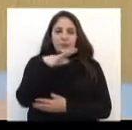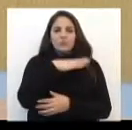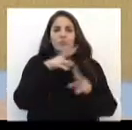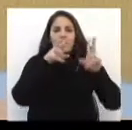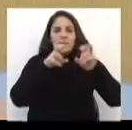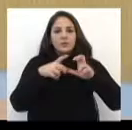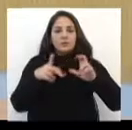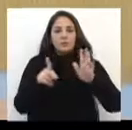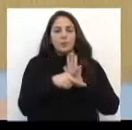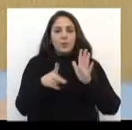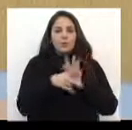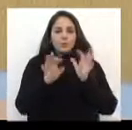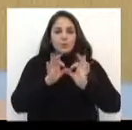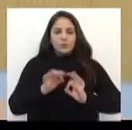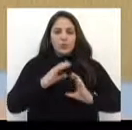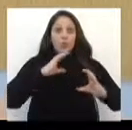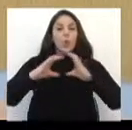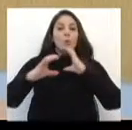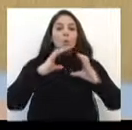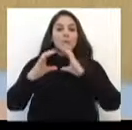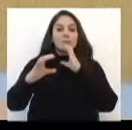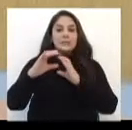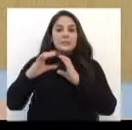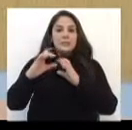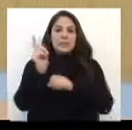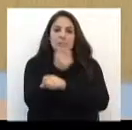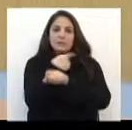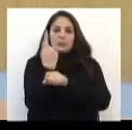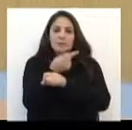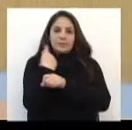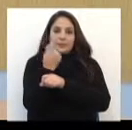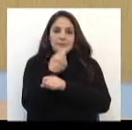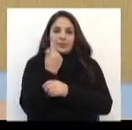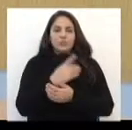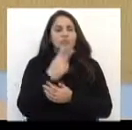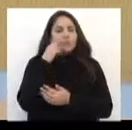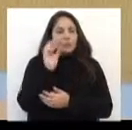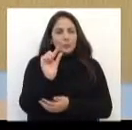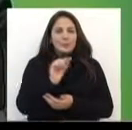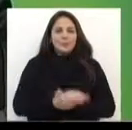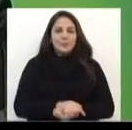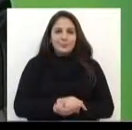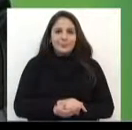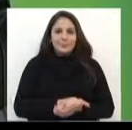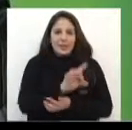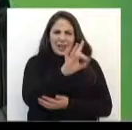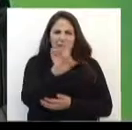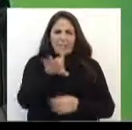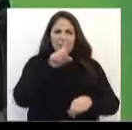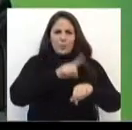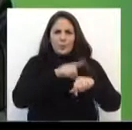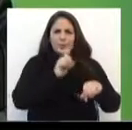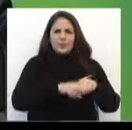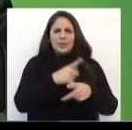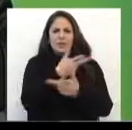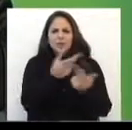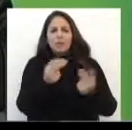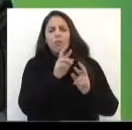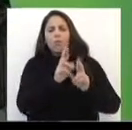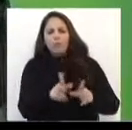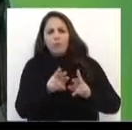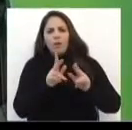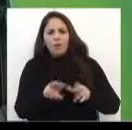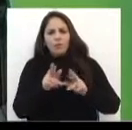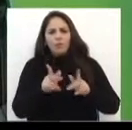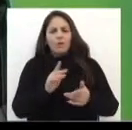O tema do programa é comunicação e sustentabilidade. Veja um trecho. E a cada momento as coisas são diferentes.